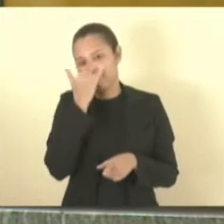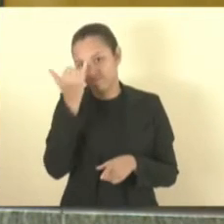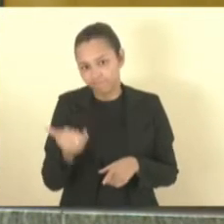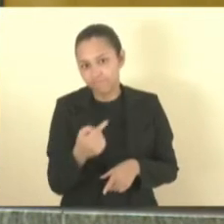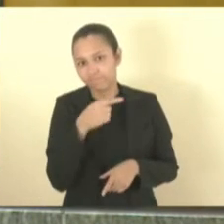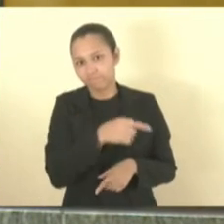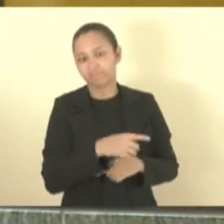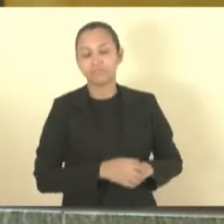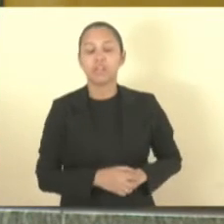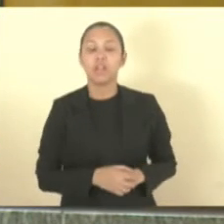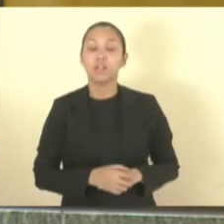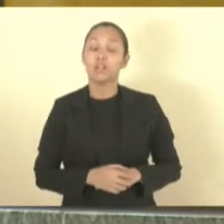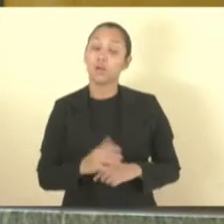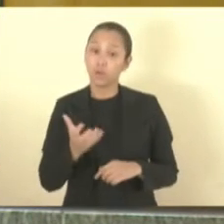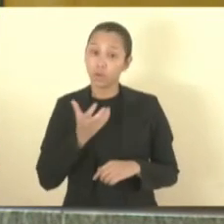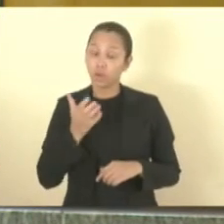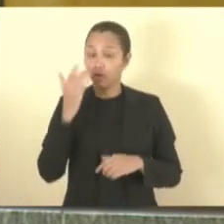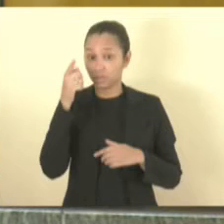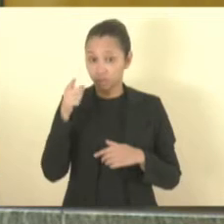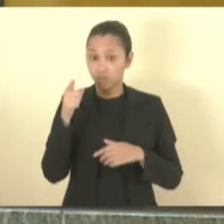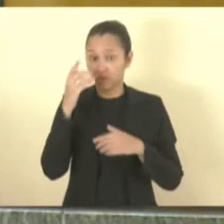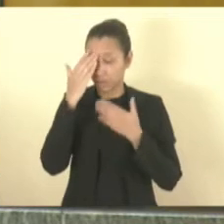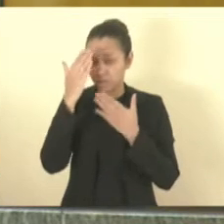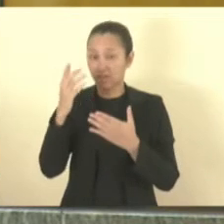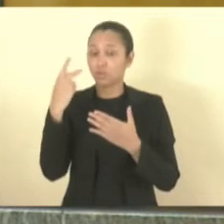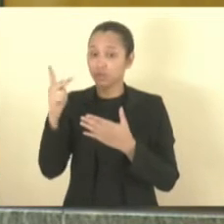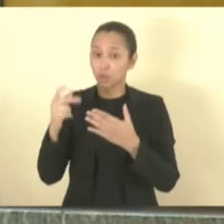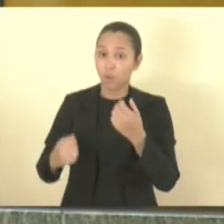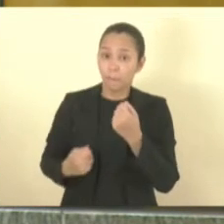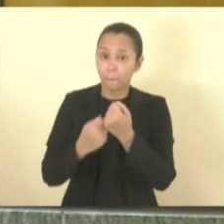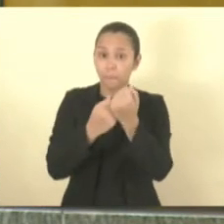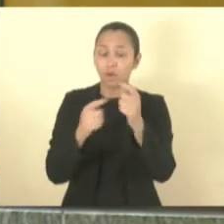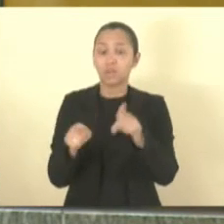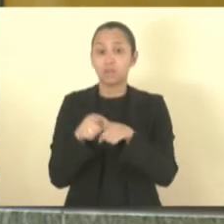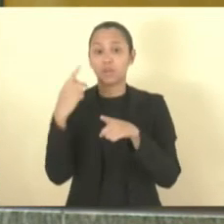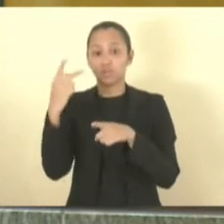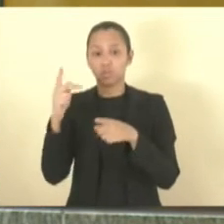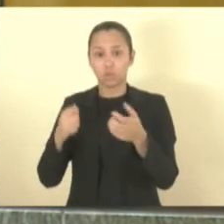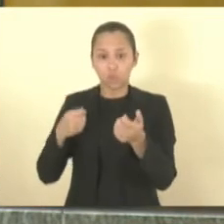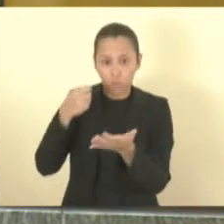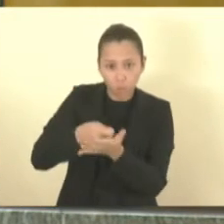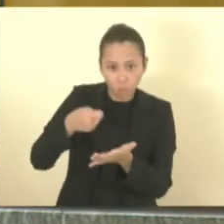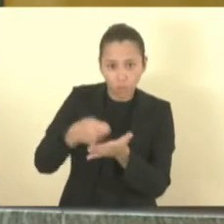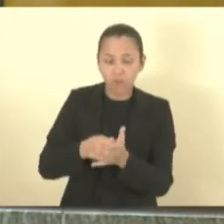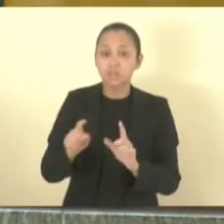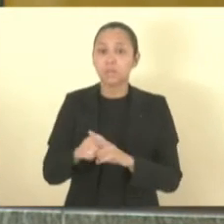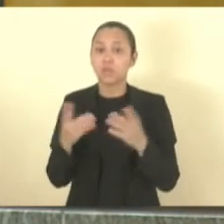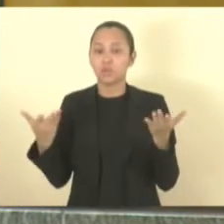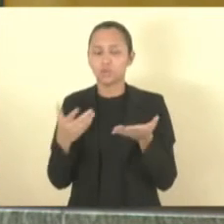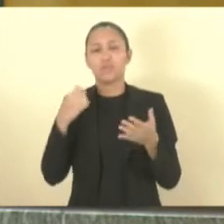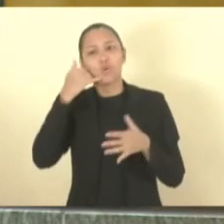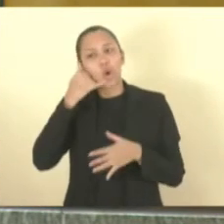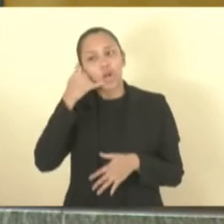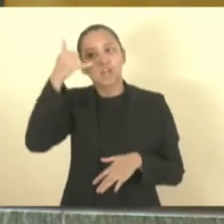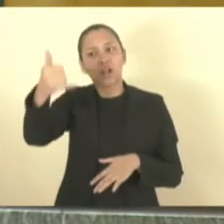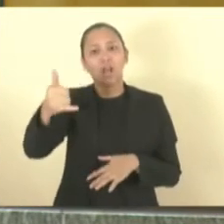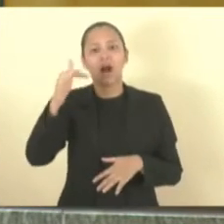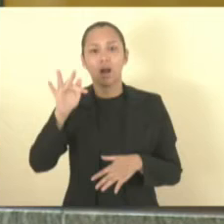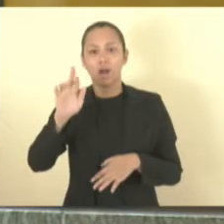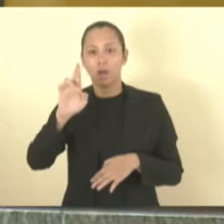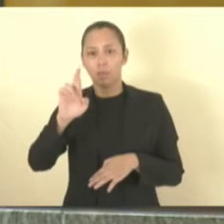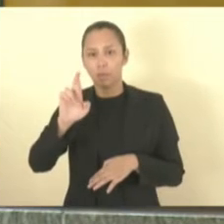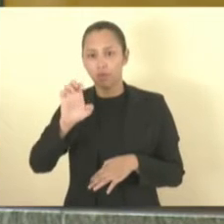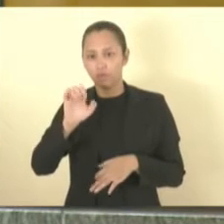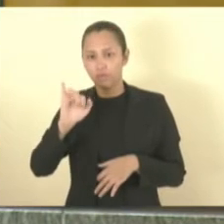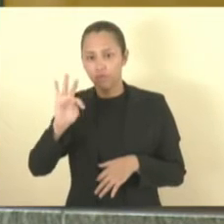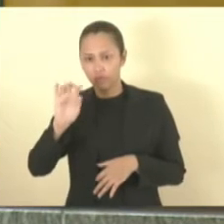região. Então, Zé Preto, quero te agradecer também pelo apoio, pela cobrança, mas hoje eu vou ligar aí para o Freitas, fazendo